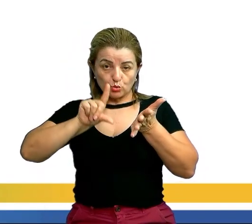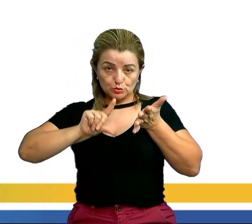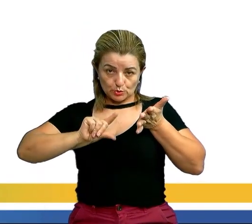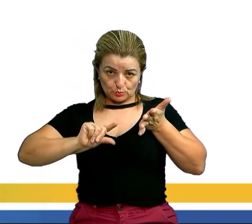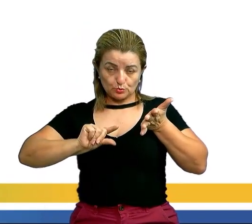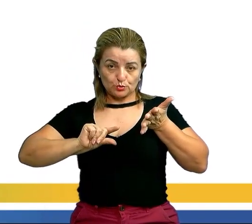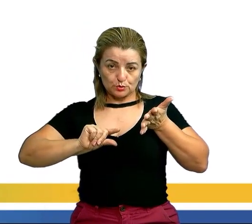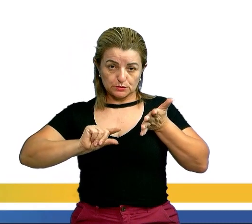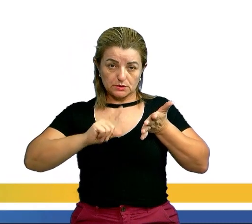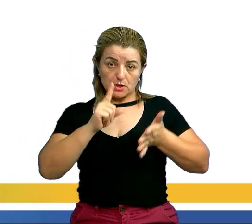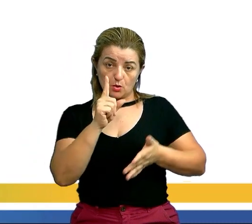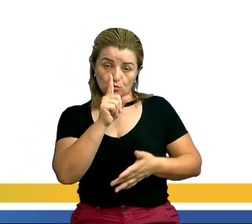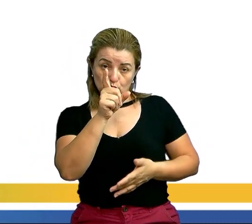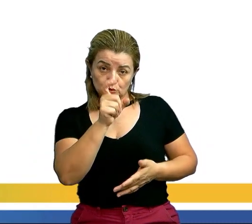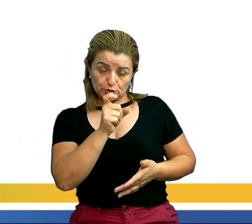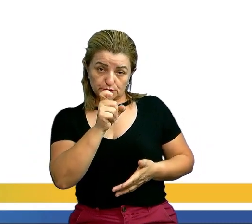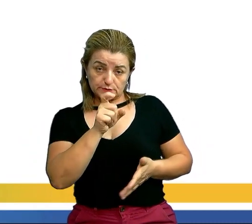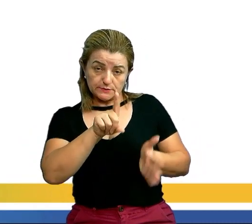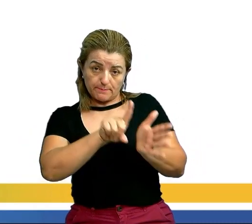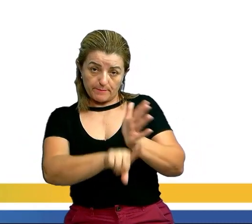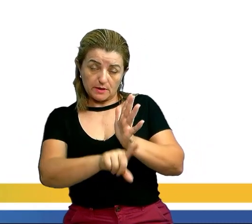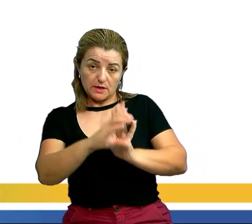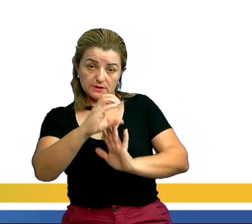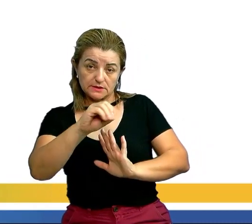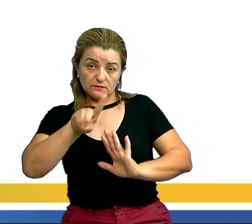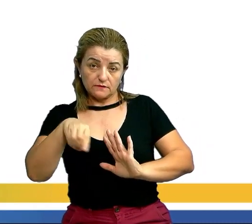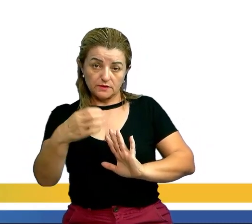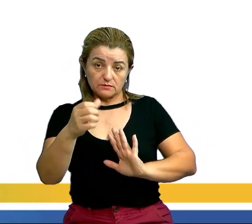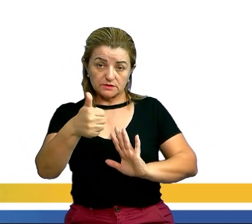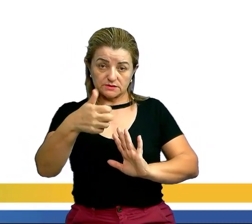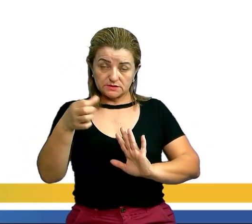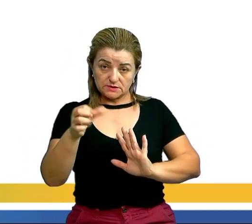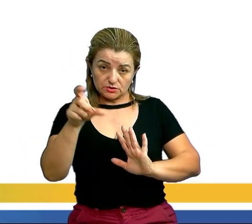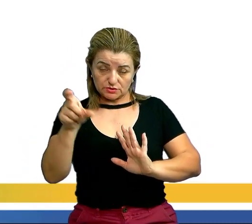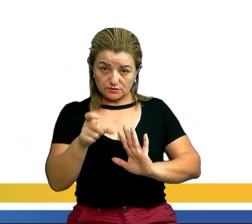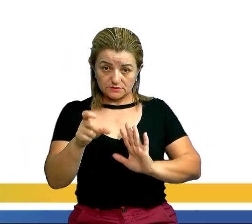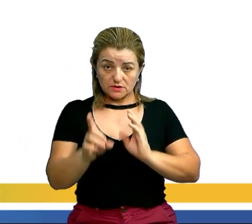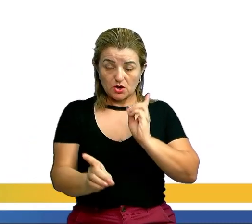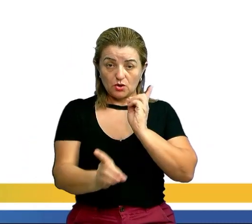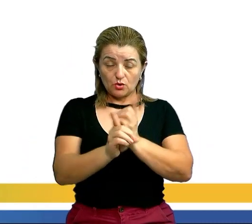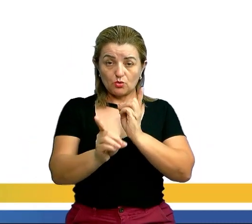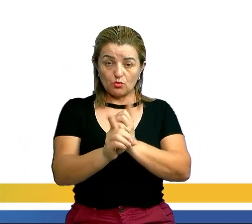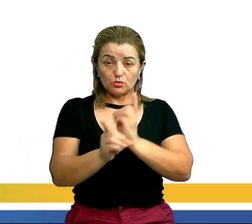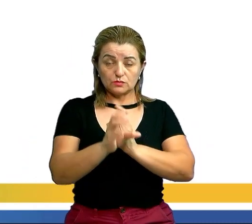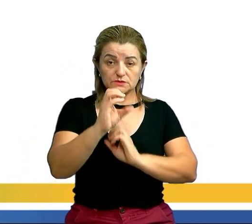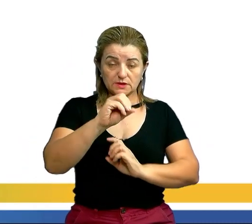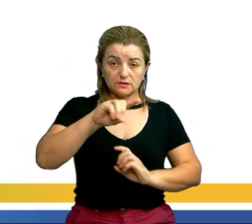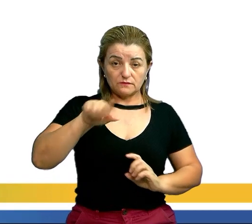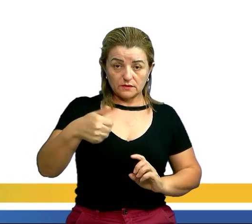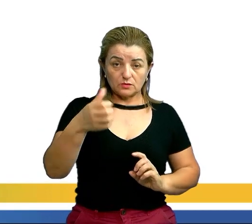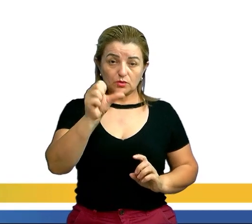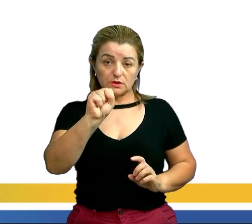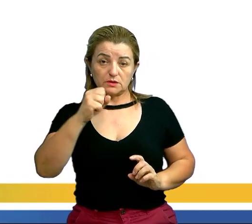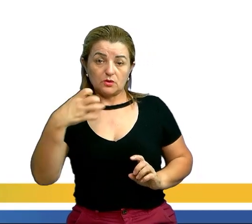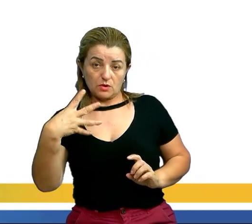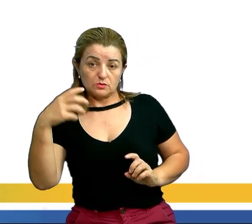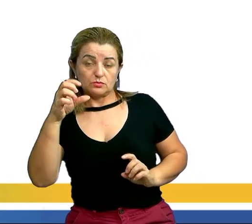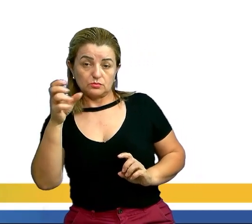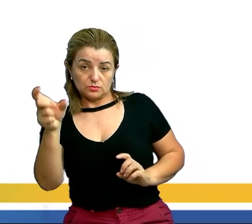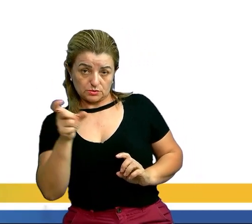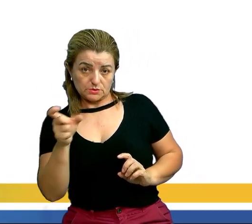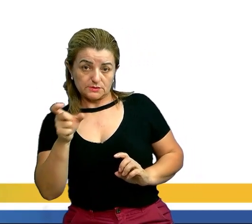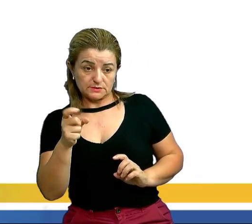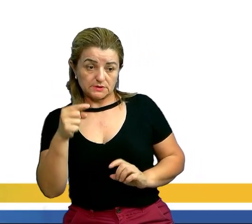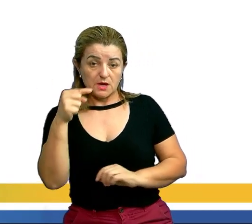1X menos 0,16X, encontro 0,84X. O 0,84 que está